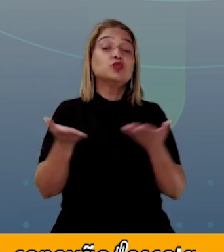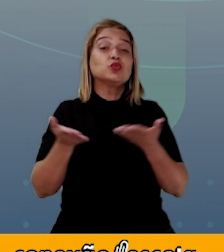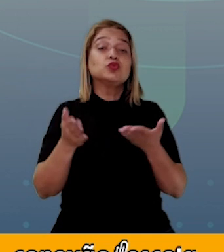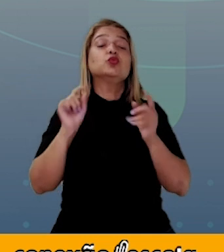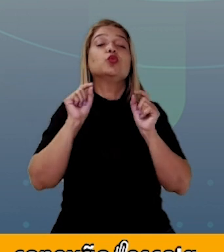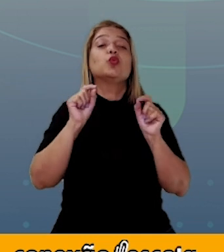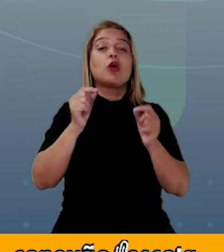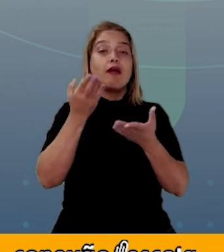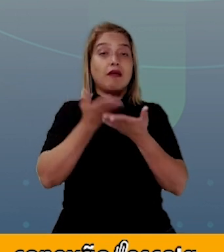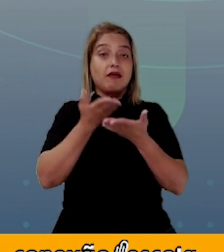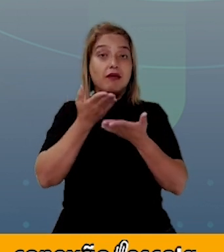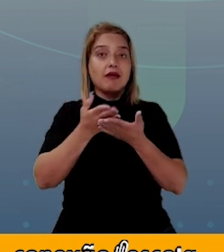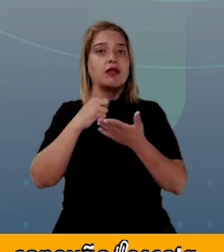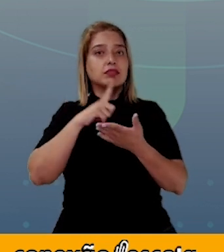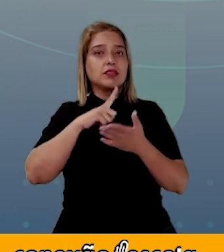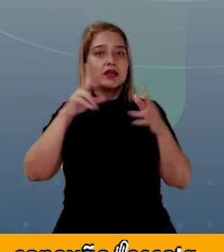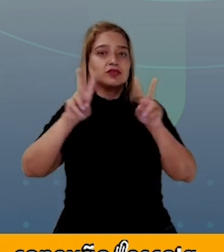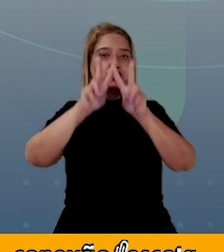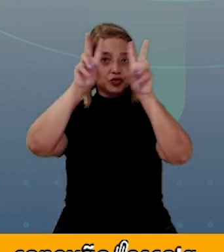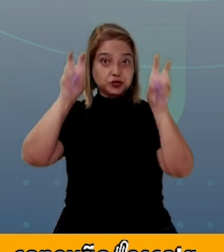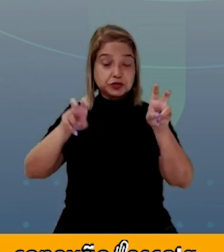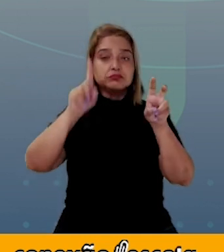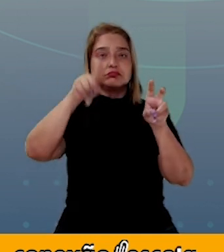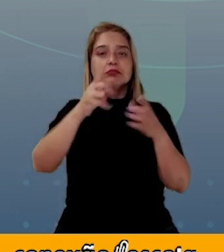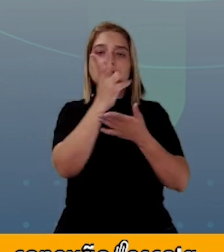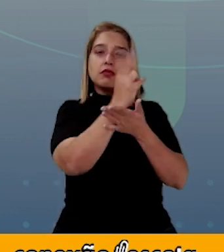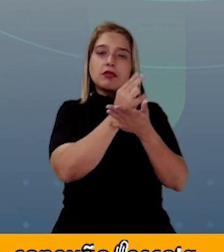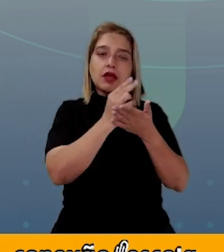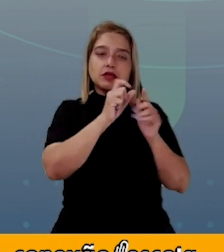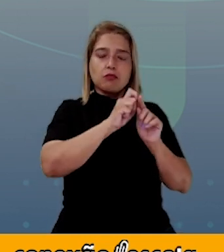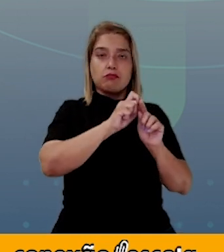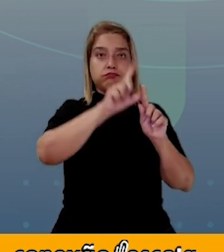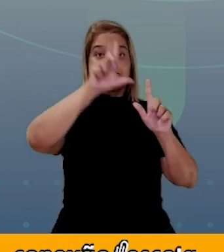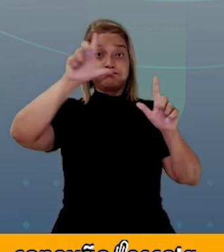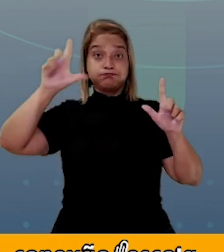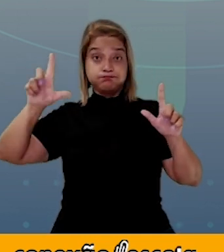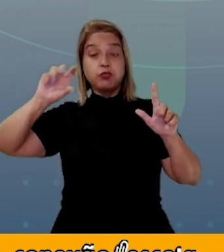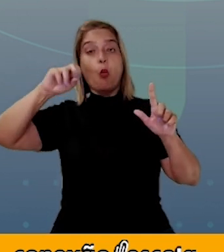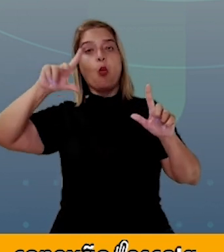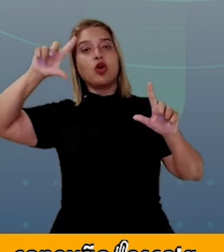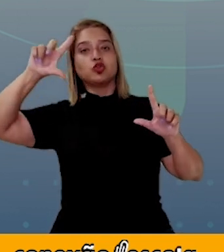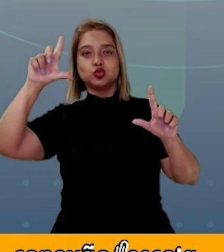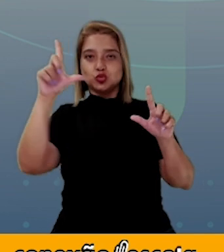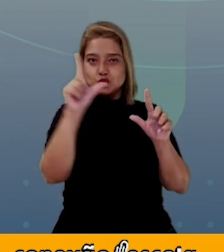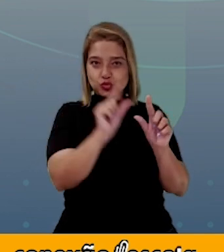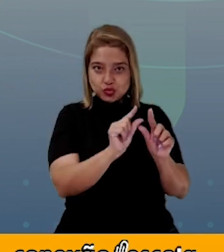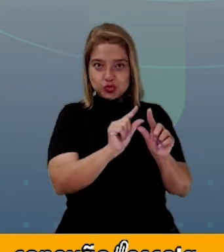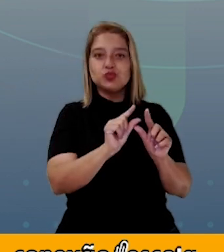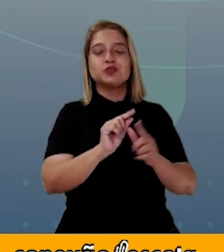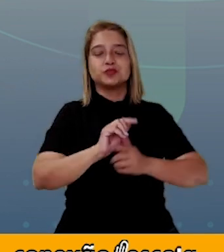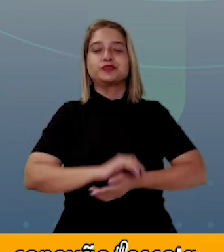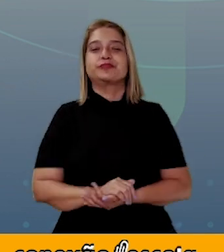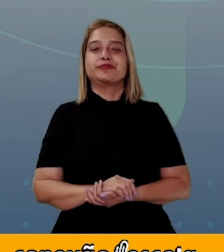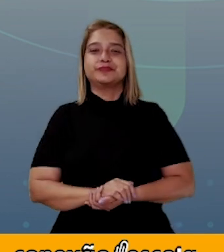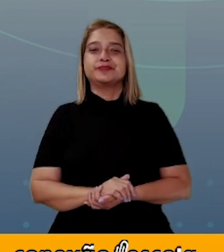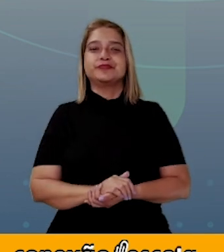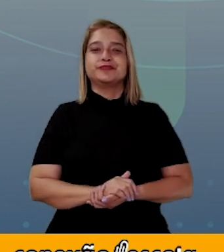videoaula de hoje tem como título Ampliação e Redução de Figuras.